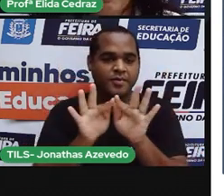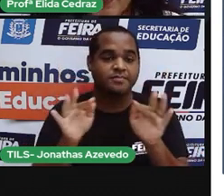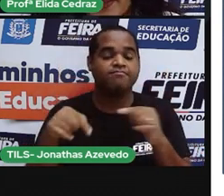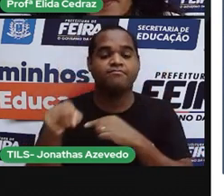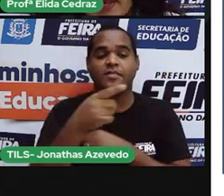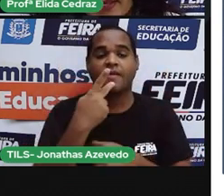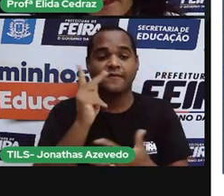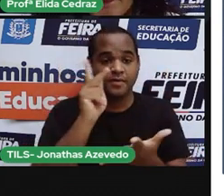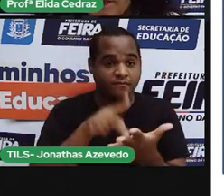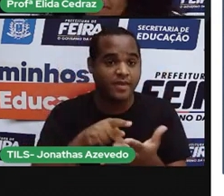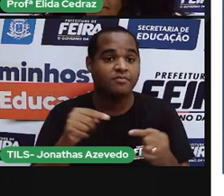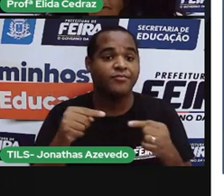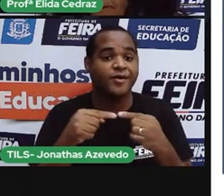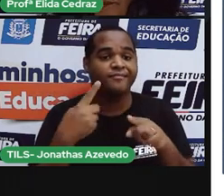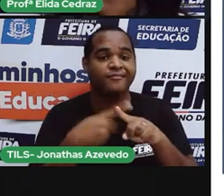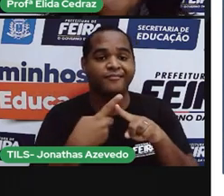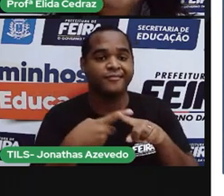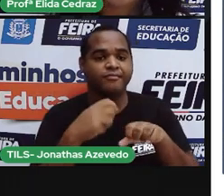conta da pandemia.